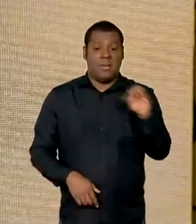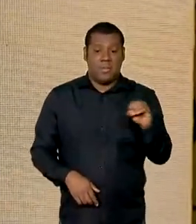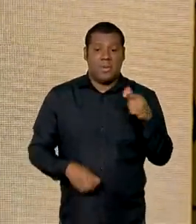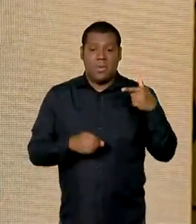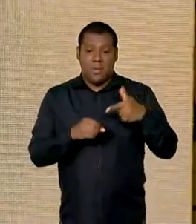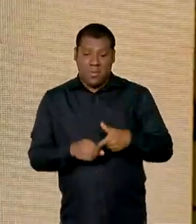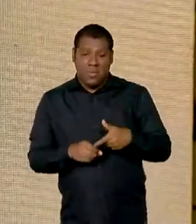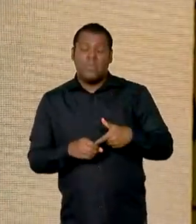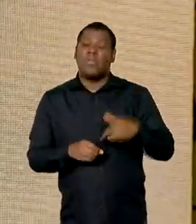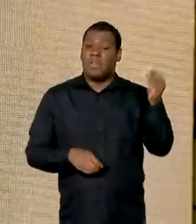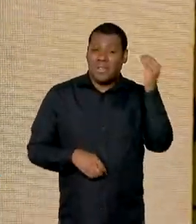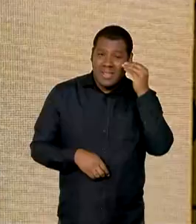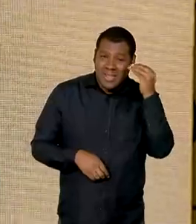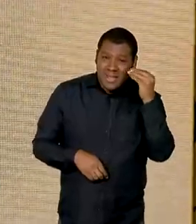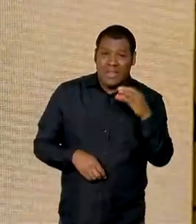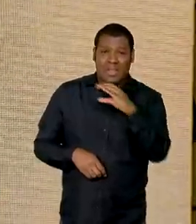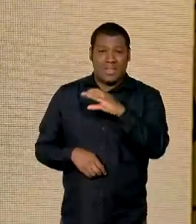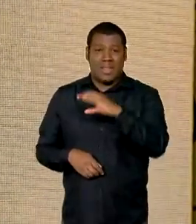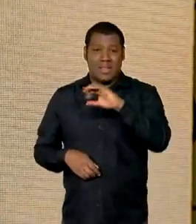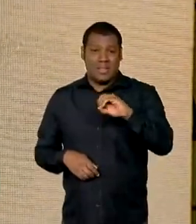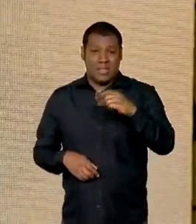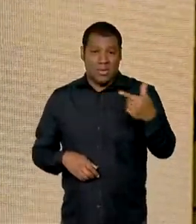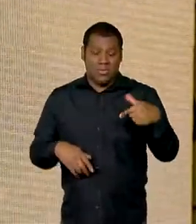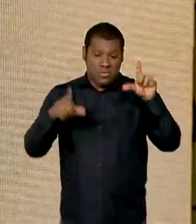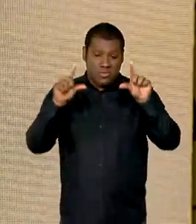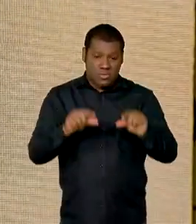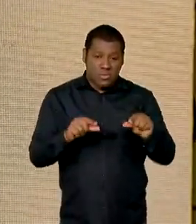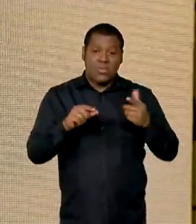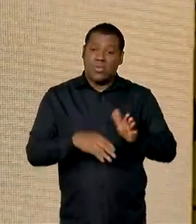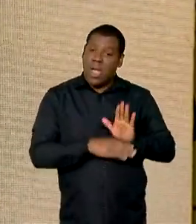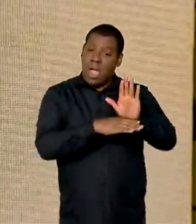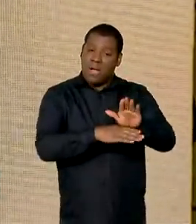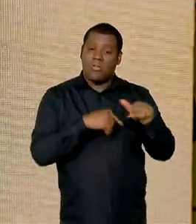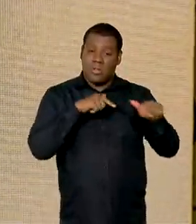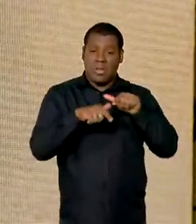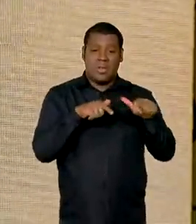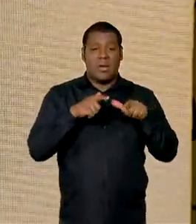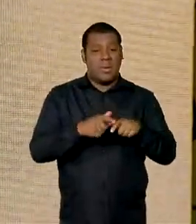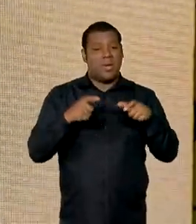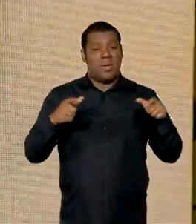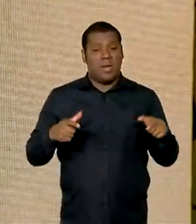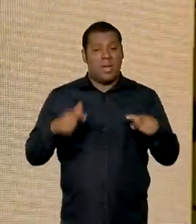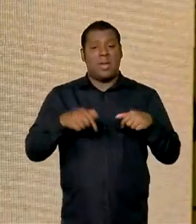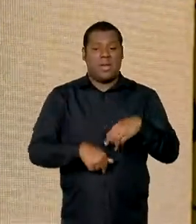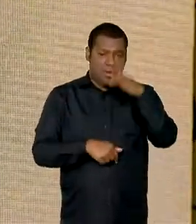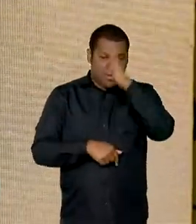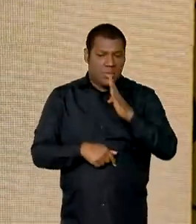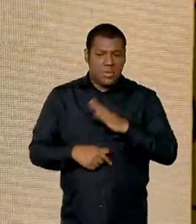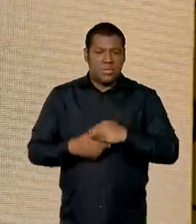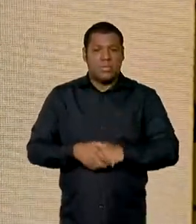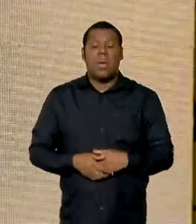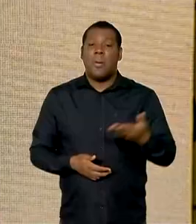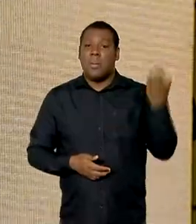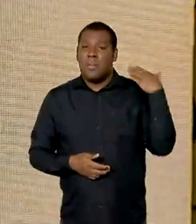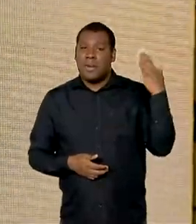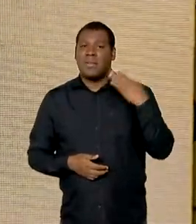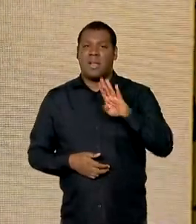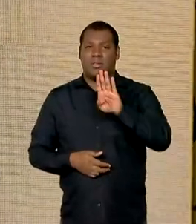descarbonizar, limpar a atmosfera e gerar emprego no país. Era B10,